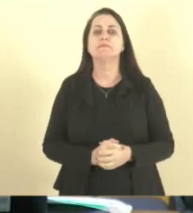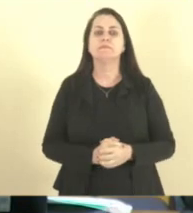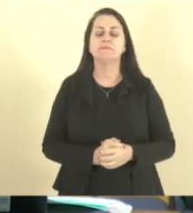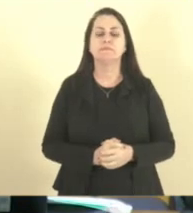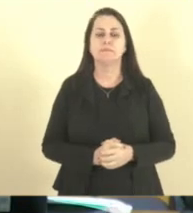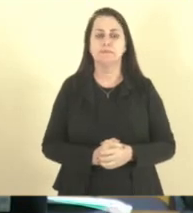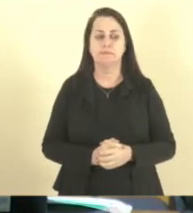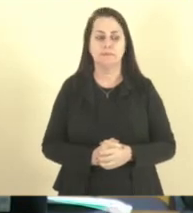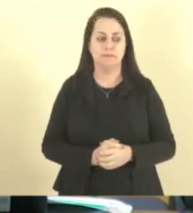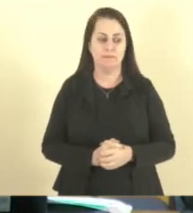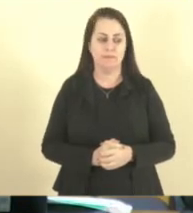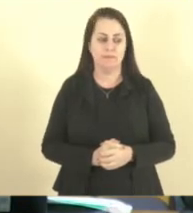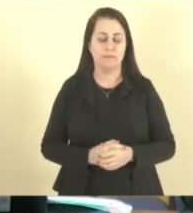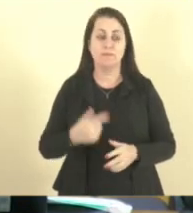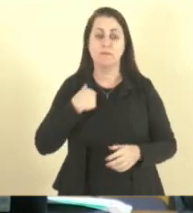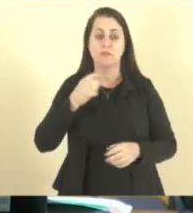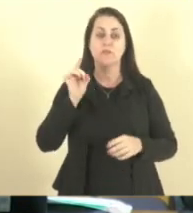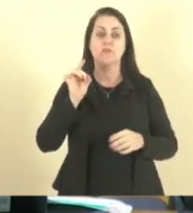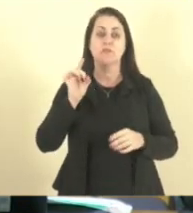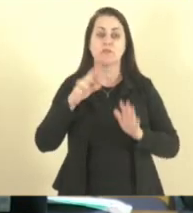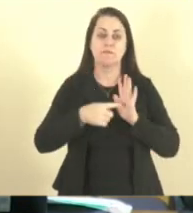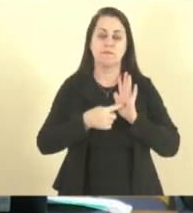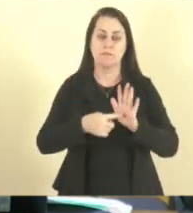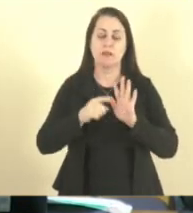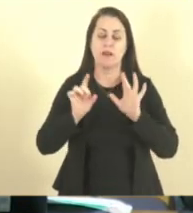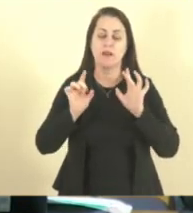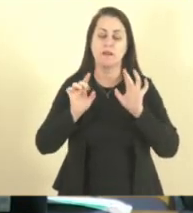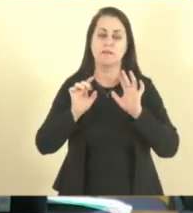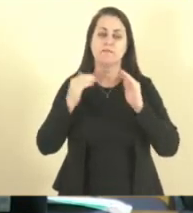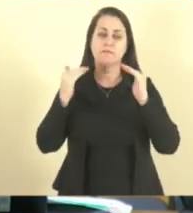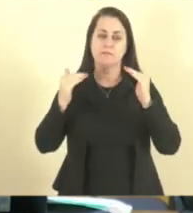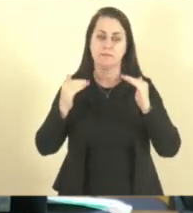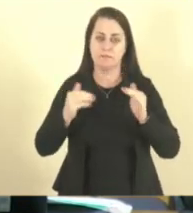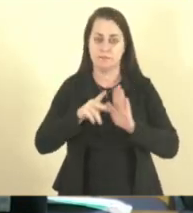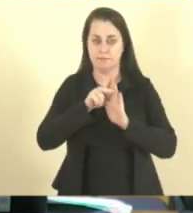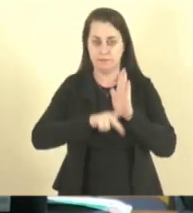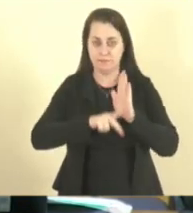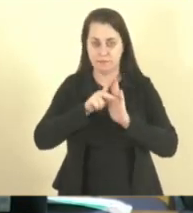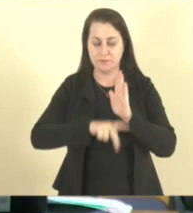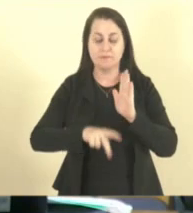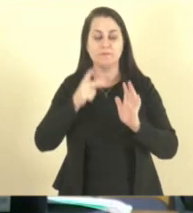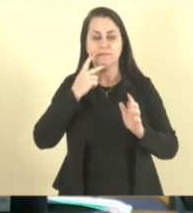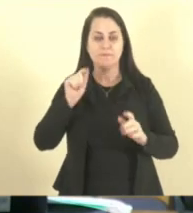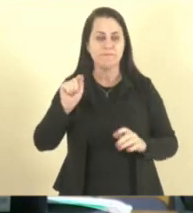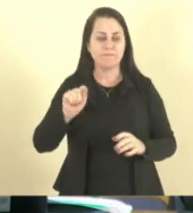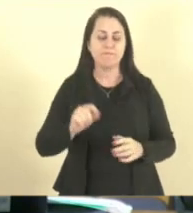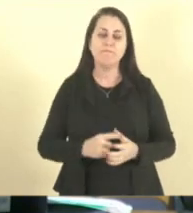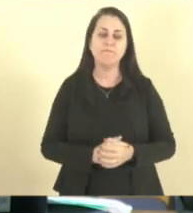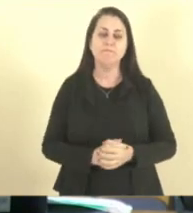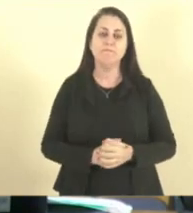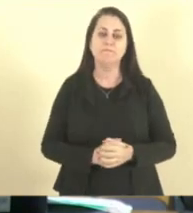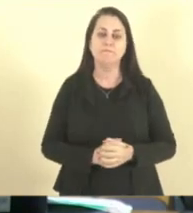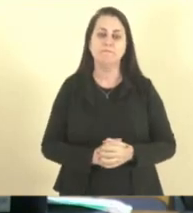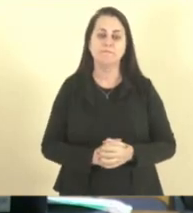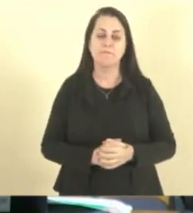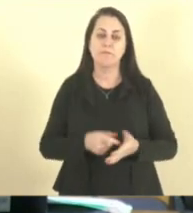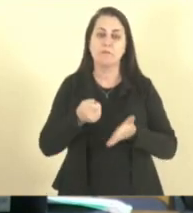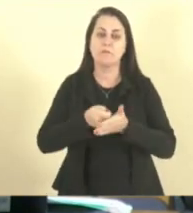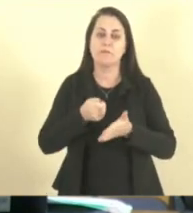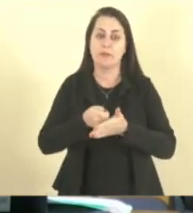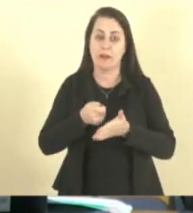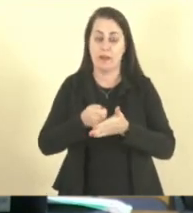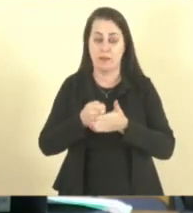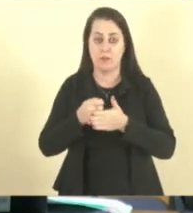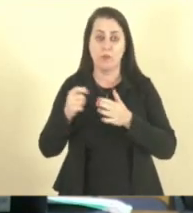especificar um pouco o projeto. O projeto é um projeto que trata da obrigatoriedade do Poder Público